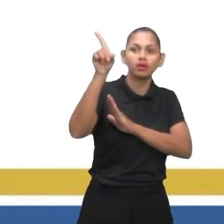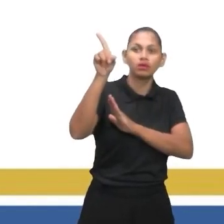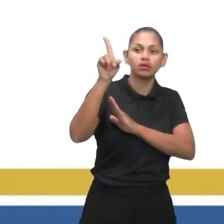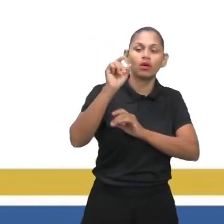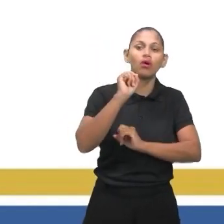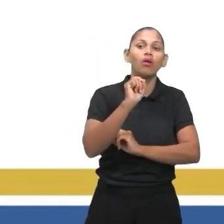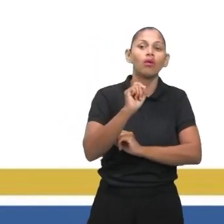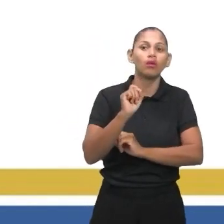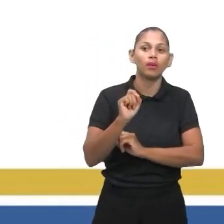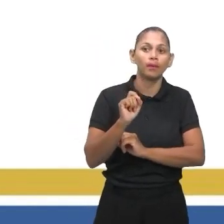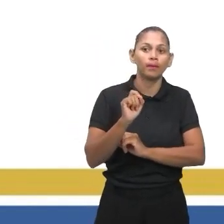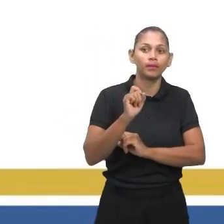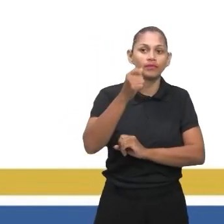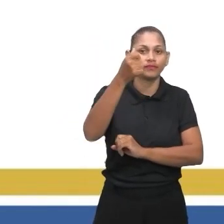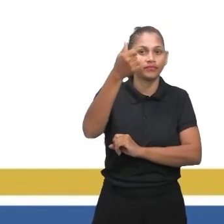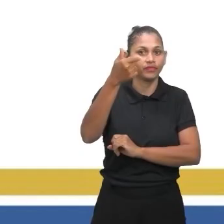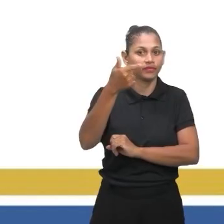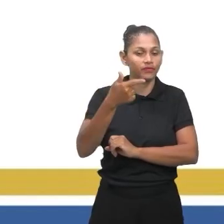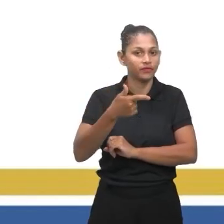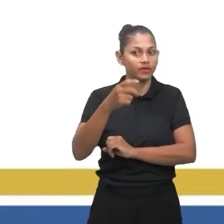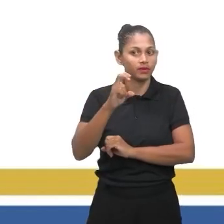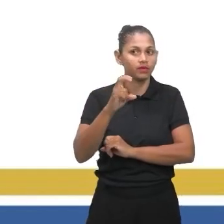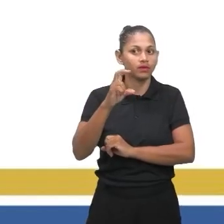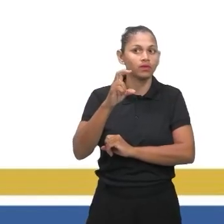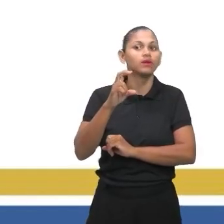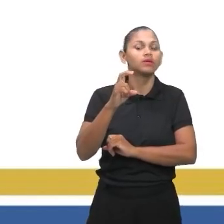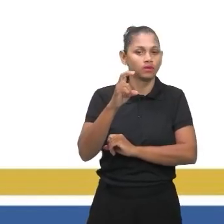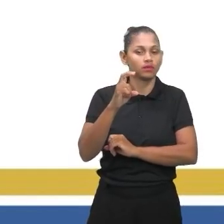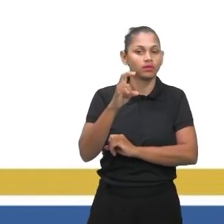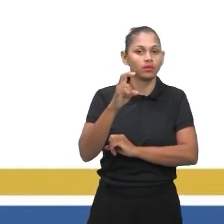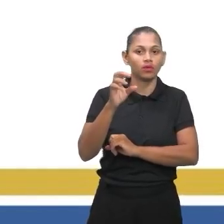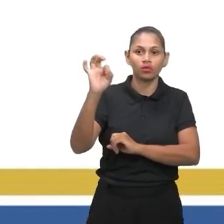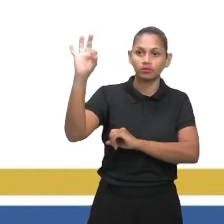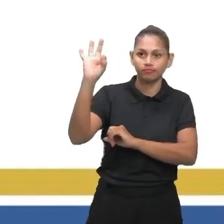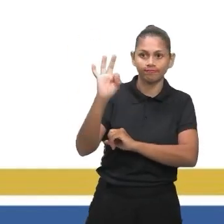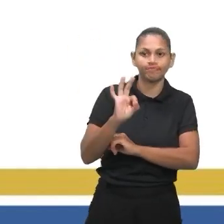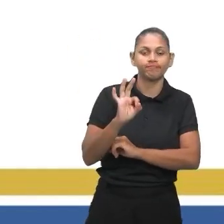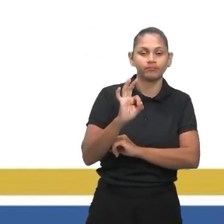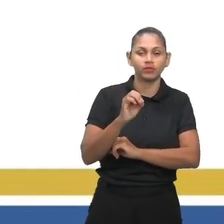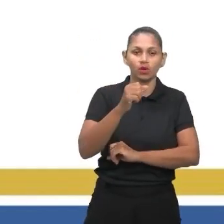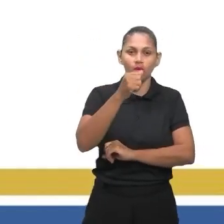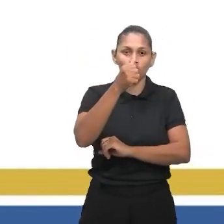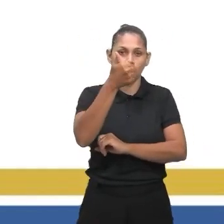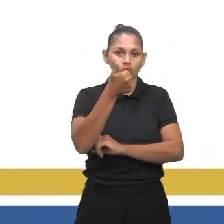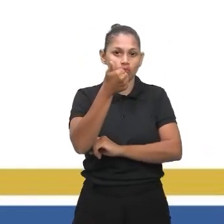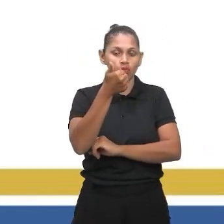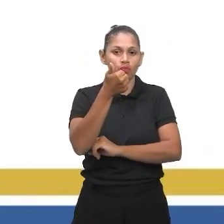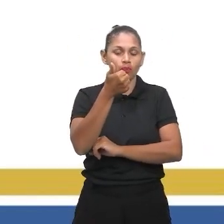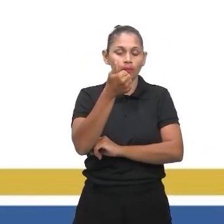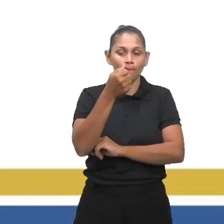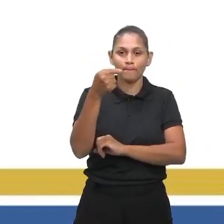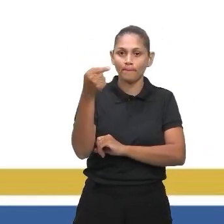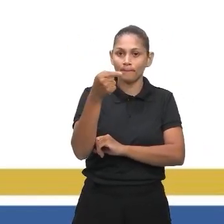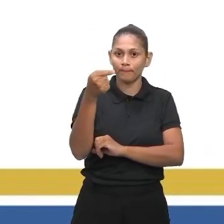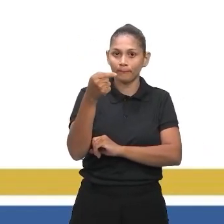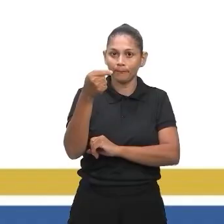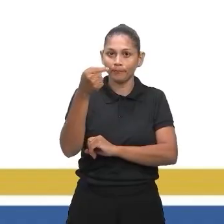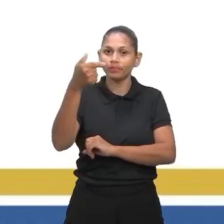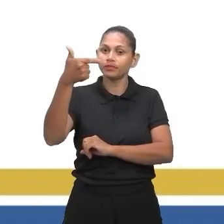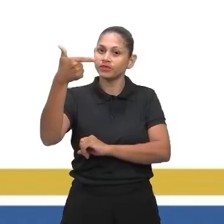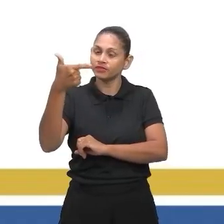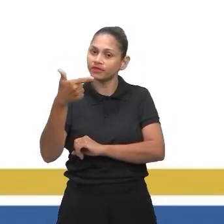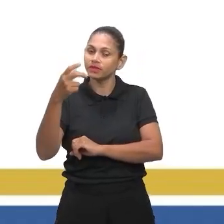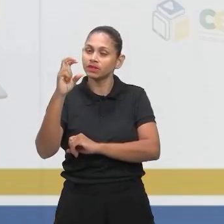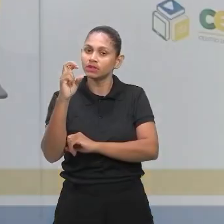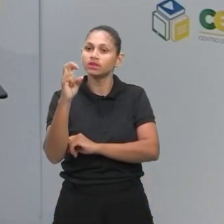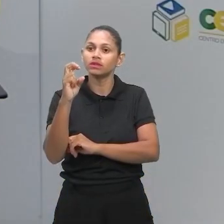1,25. Quando é desconto, você desconta esses 25. Então, 1 menos 25 vai dar 0,75. Então, a